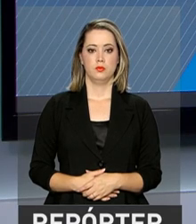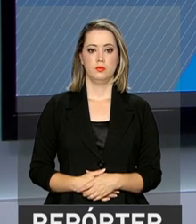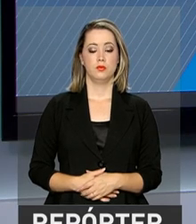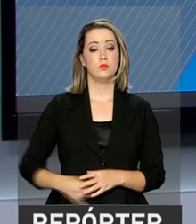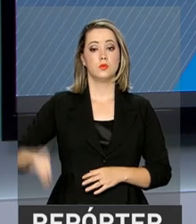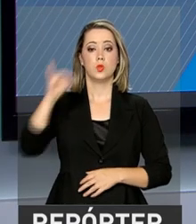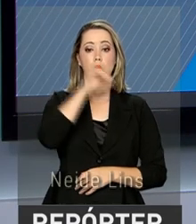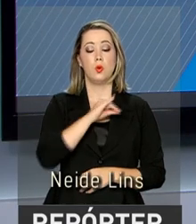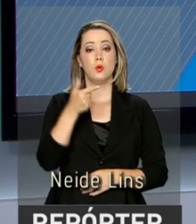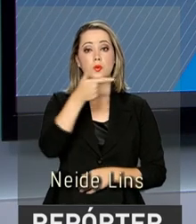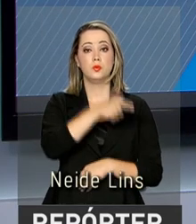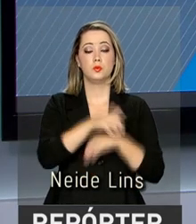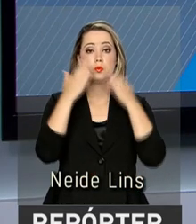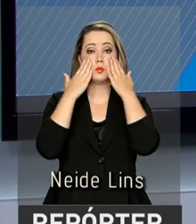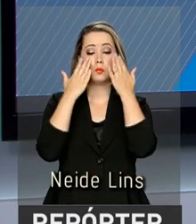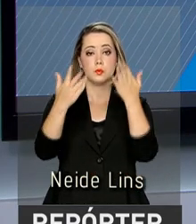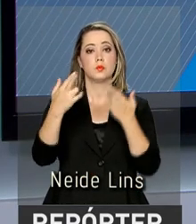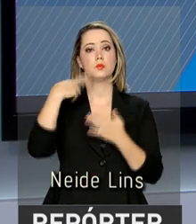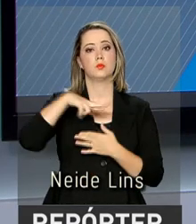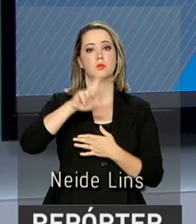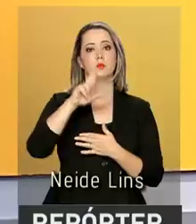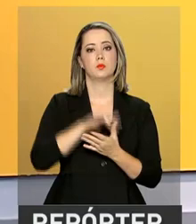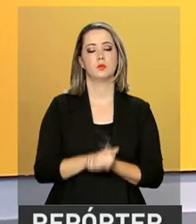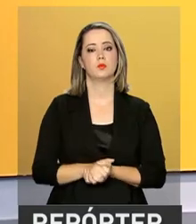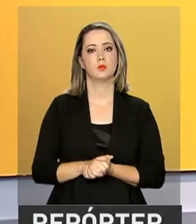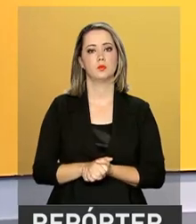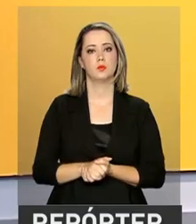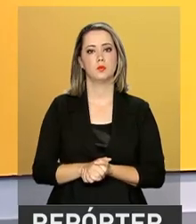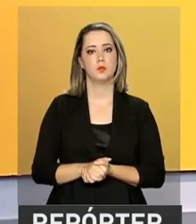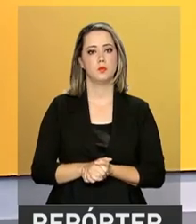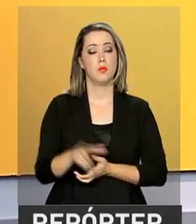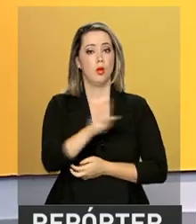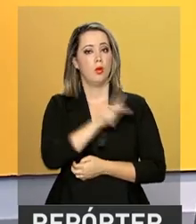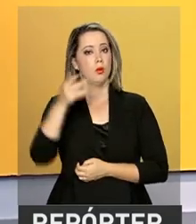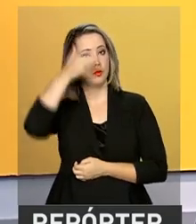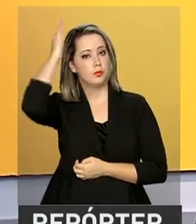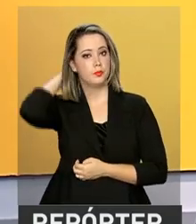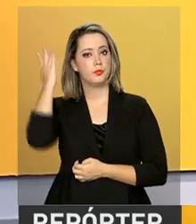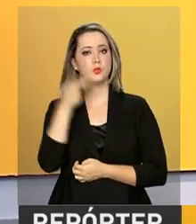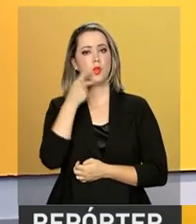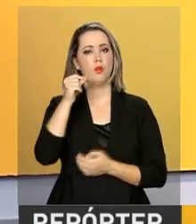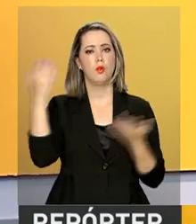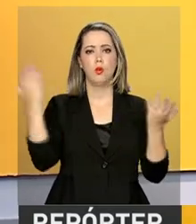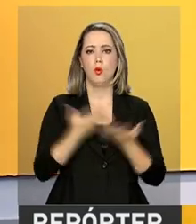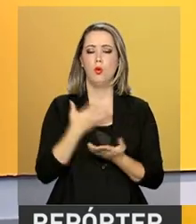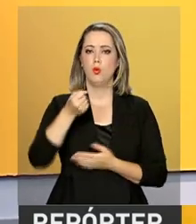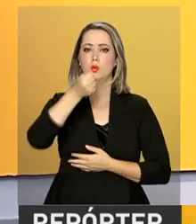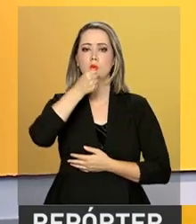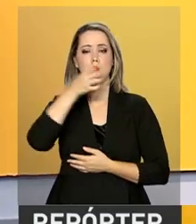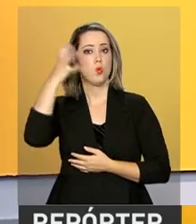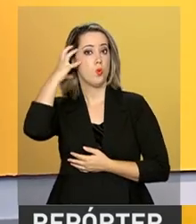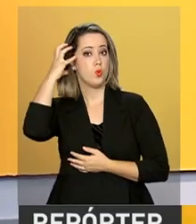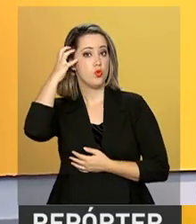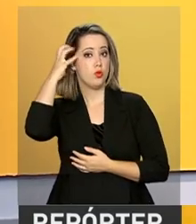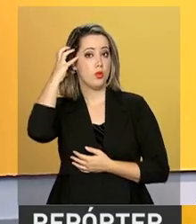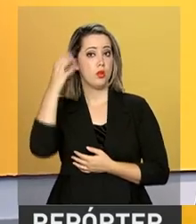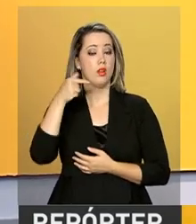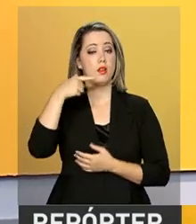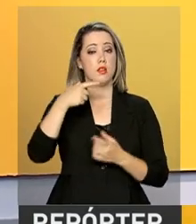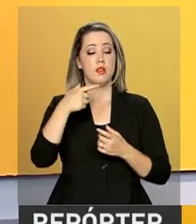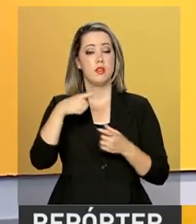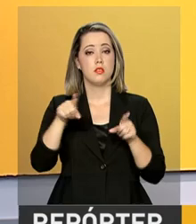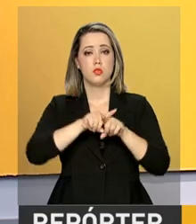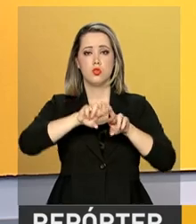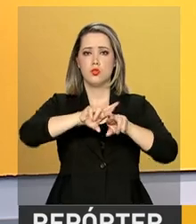Olá, no ar o repórter NBR. O presidente Michel Temer falou hoje com jornalistas de rádios regionais sobre a